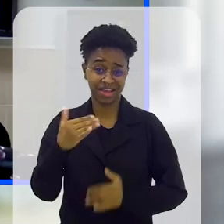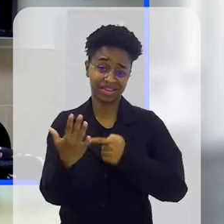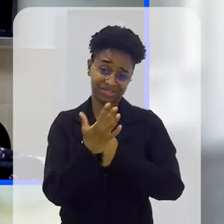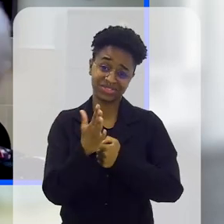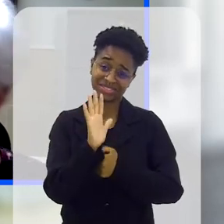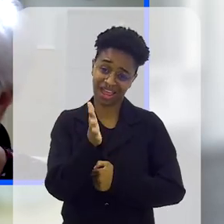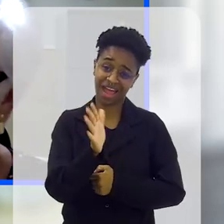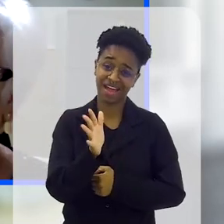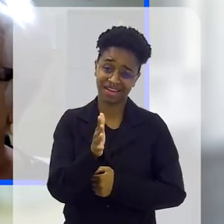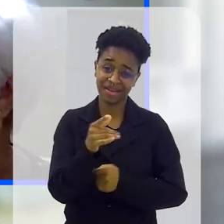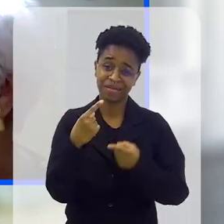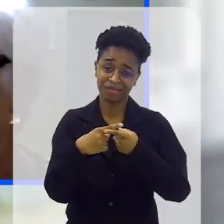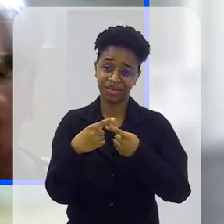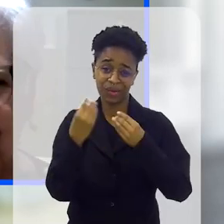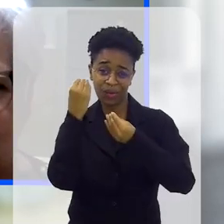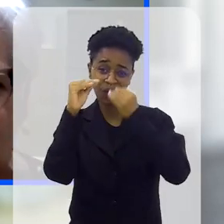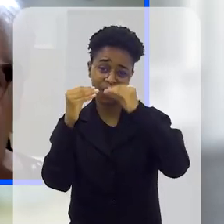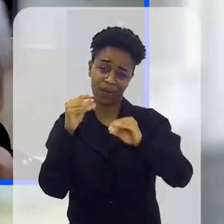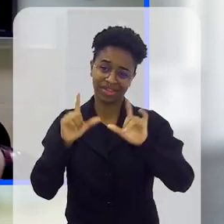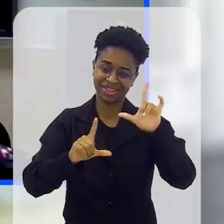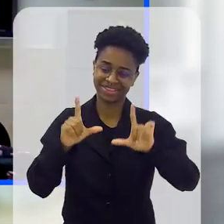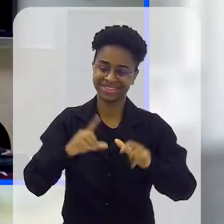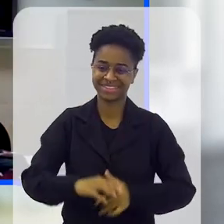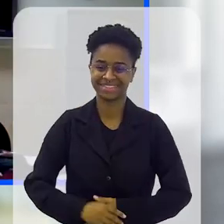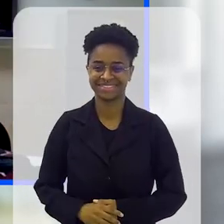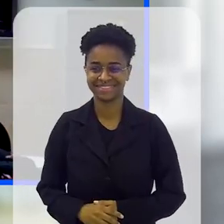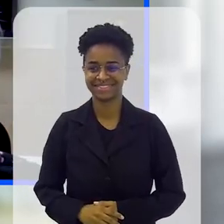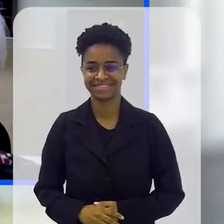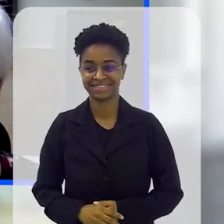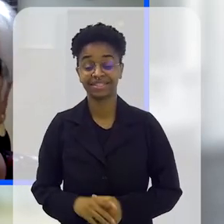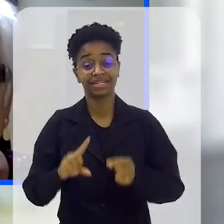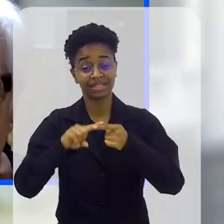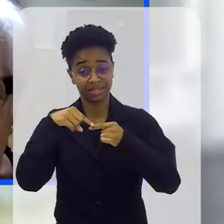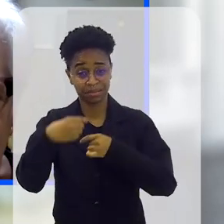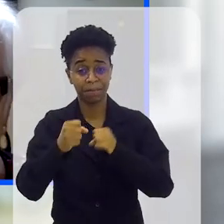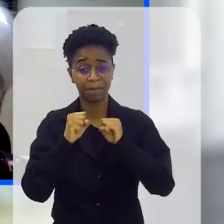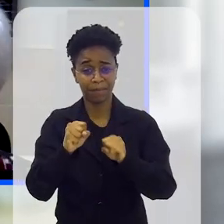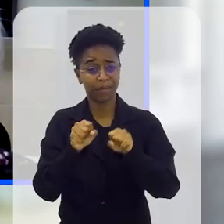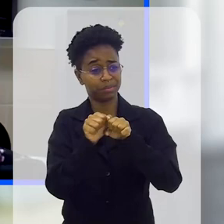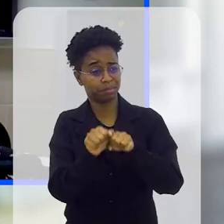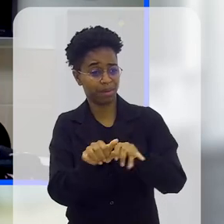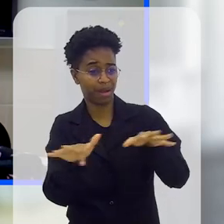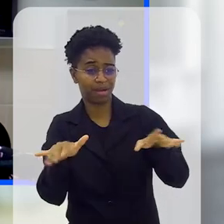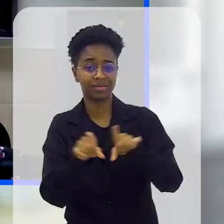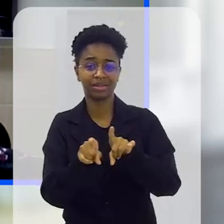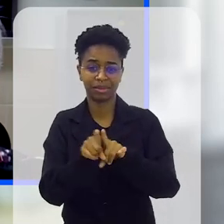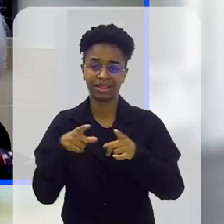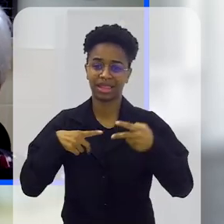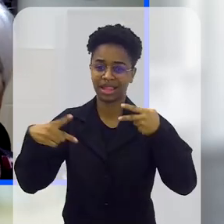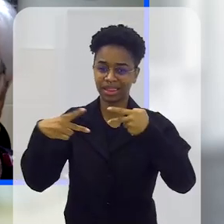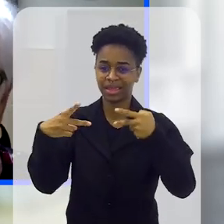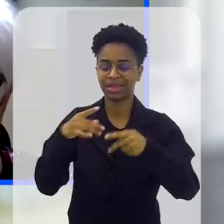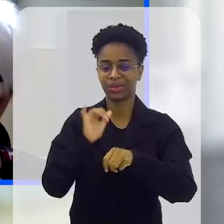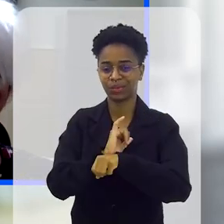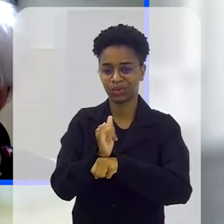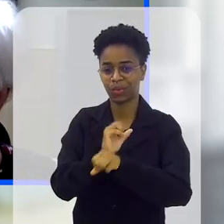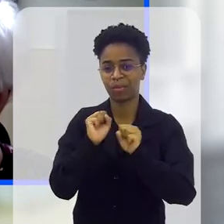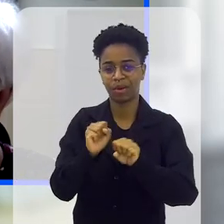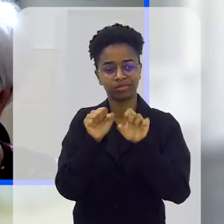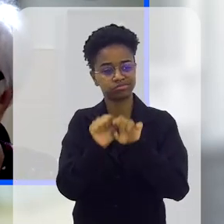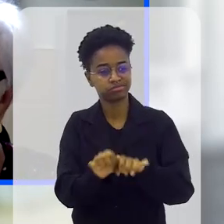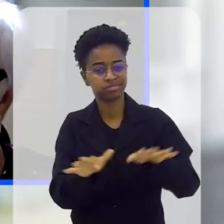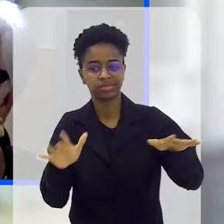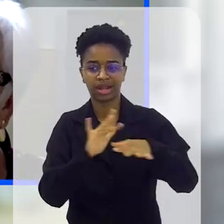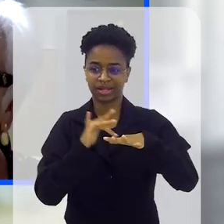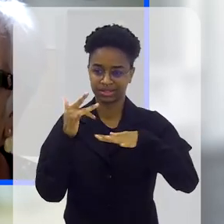você já vai nos ajudar bastante quando colocar no mar, né? Isso. Depois vocês podem replicar também, vai ter o nosso link lá no canal, no